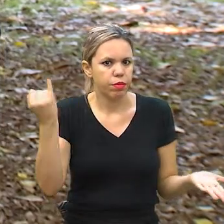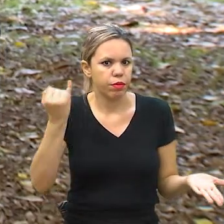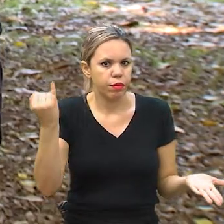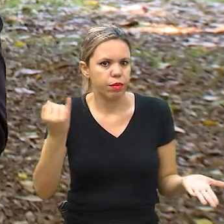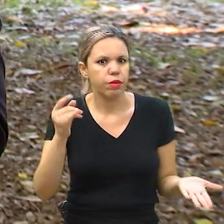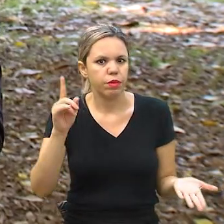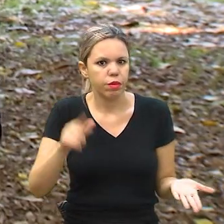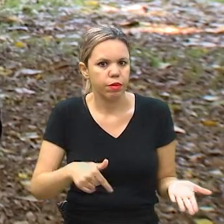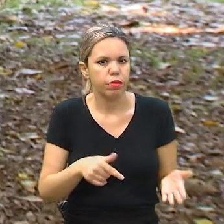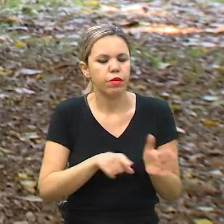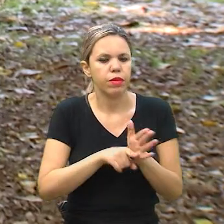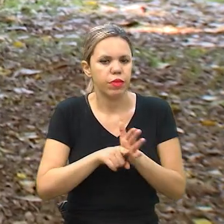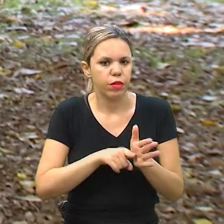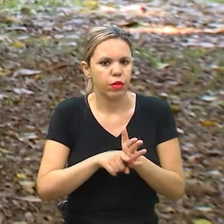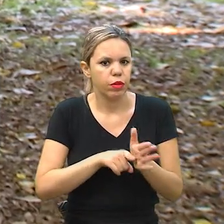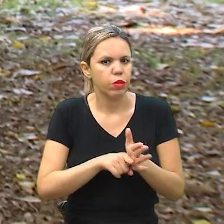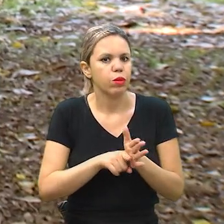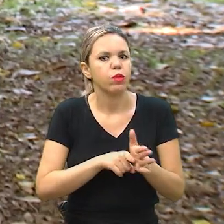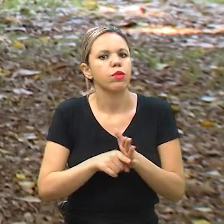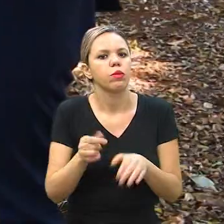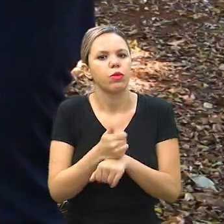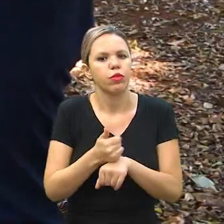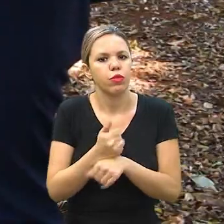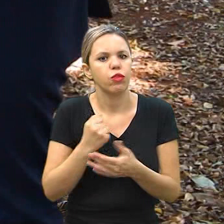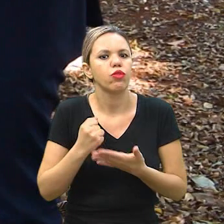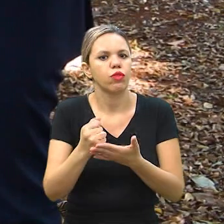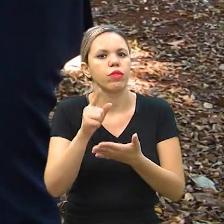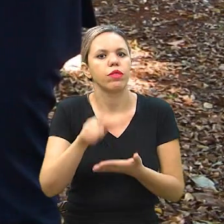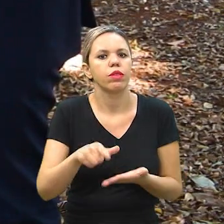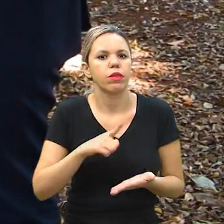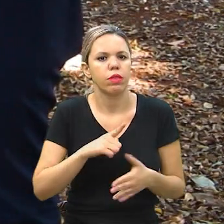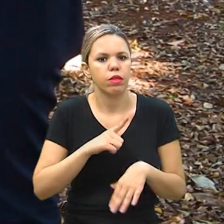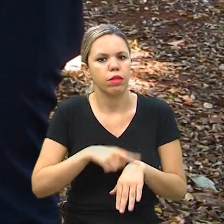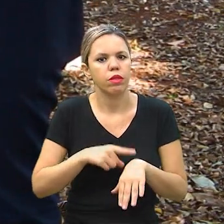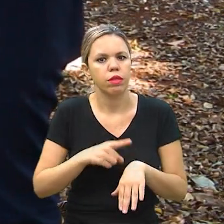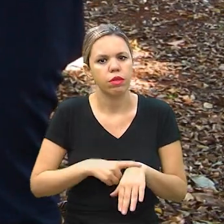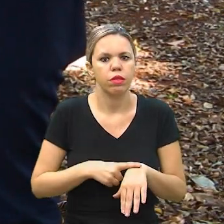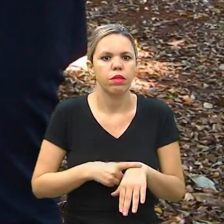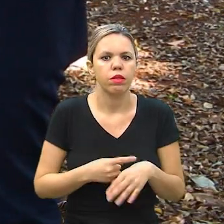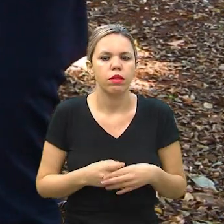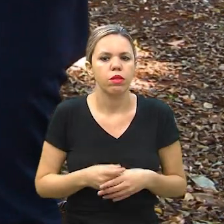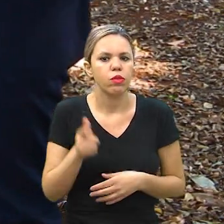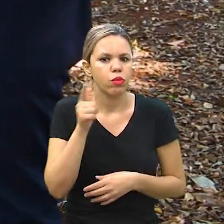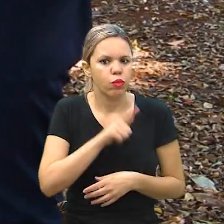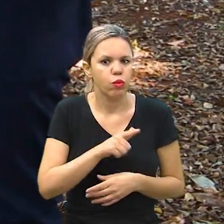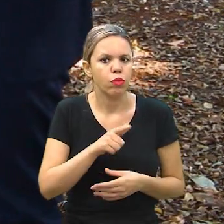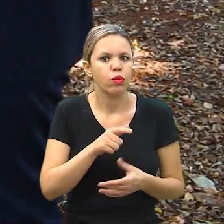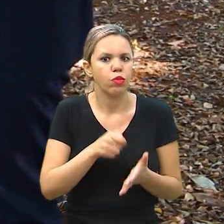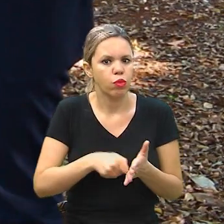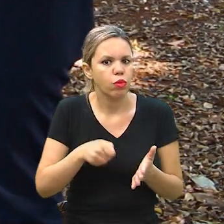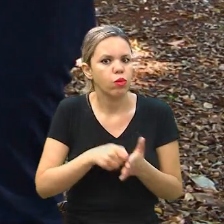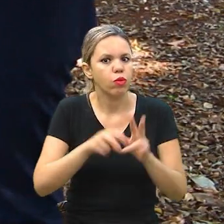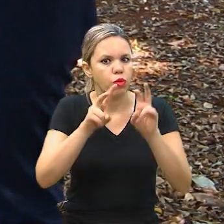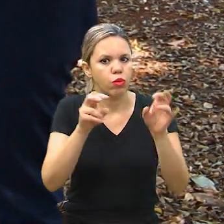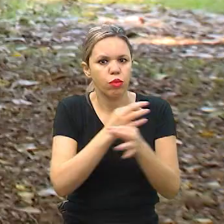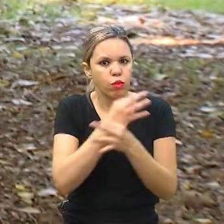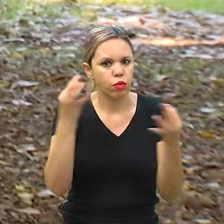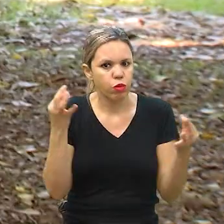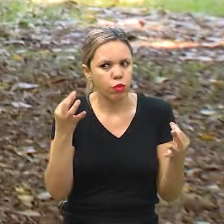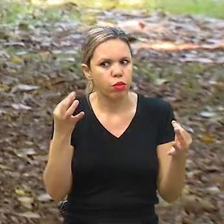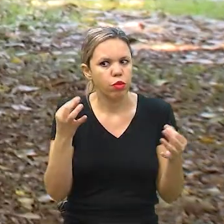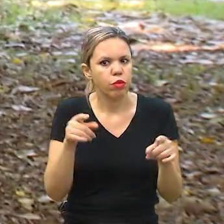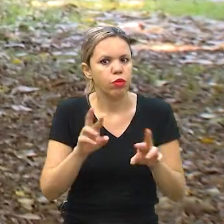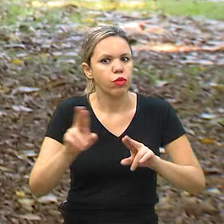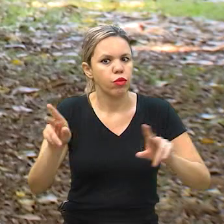é justamente que ela busque um consultor para poder ajudá-la nisso. Se ela tem tempo, se ela consegue se dedicar ao assunto, ótimo. Busque